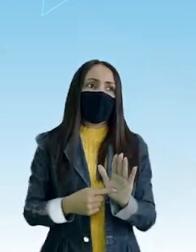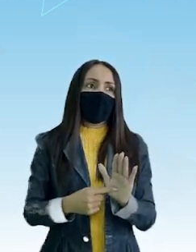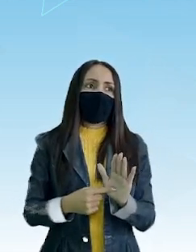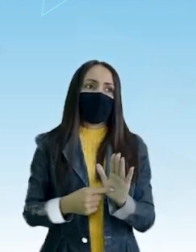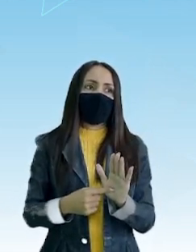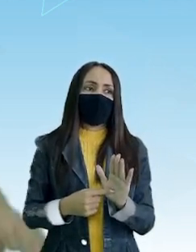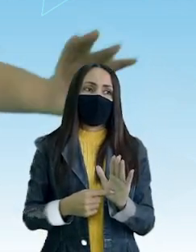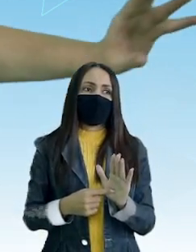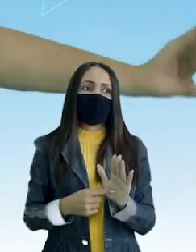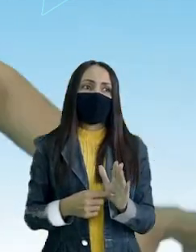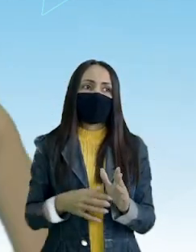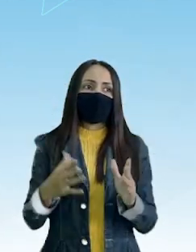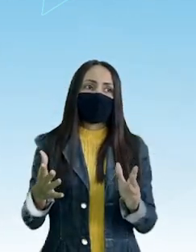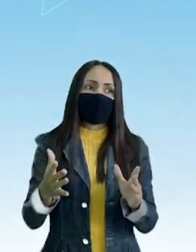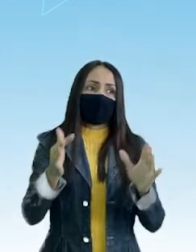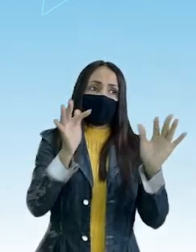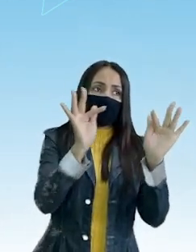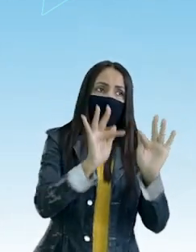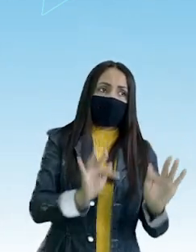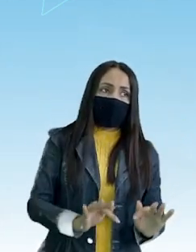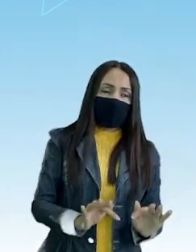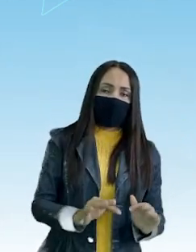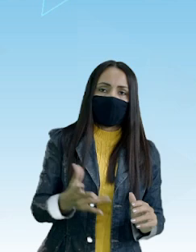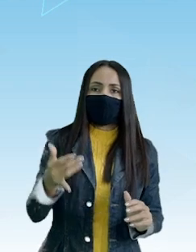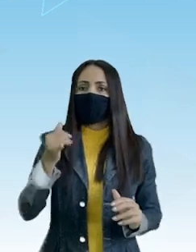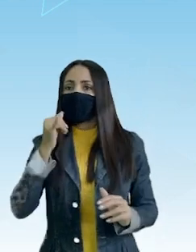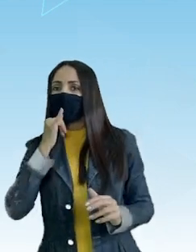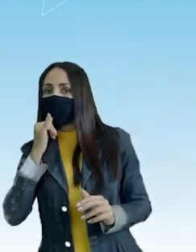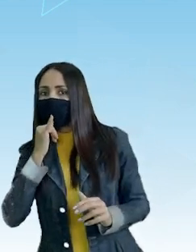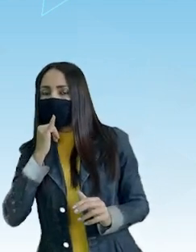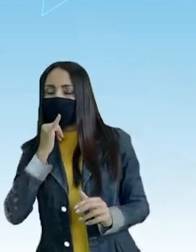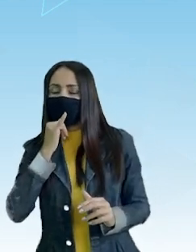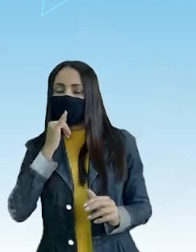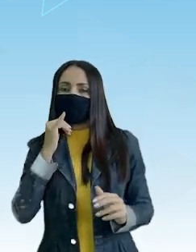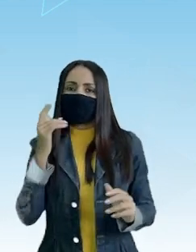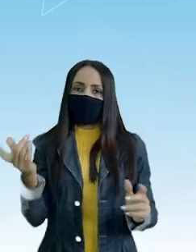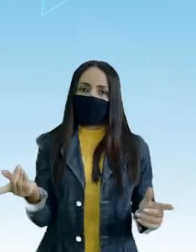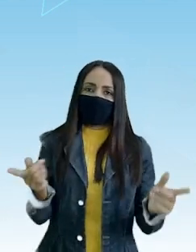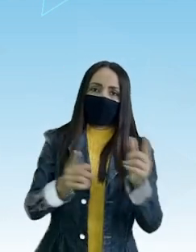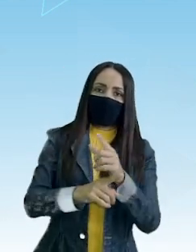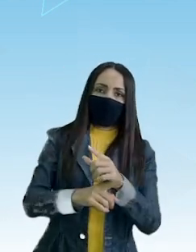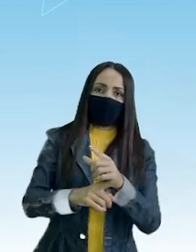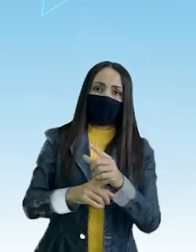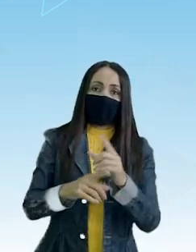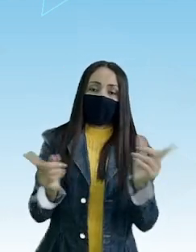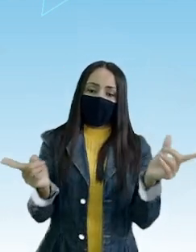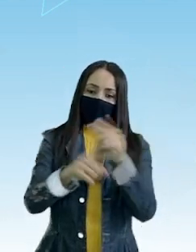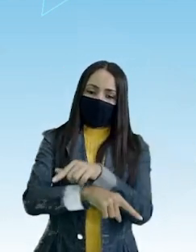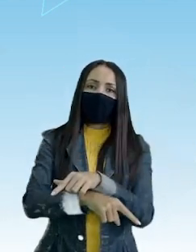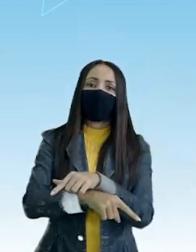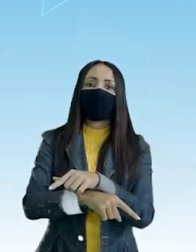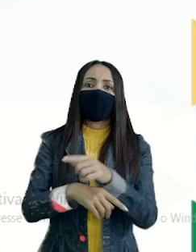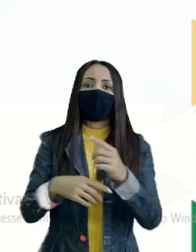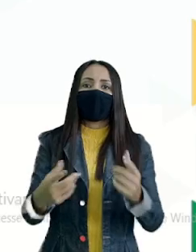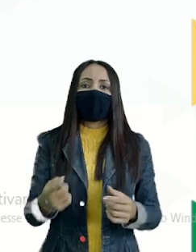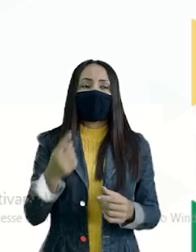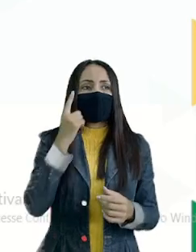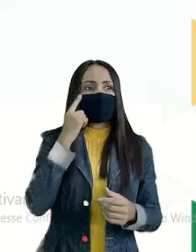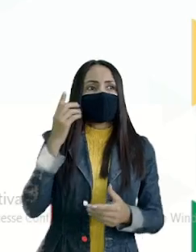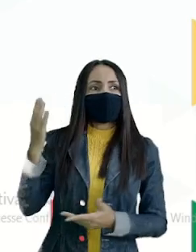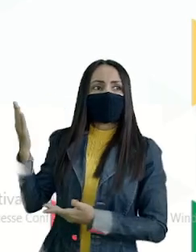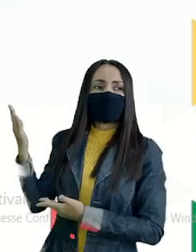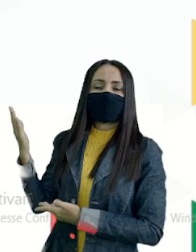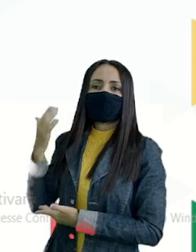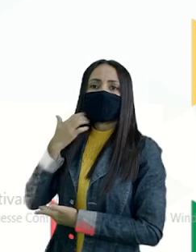antônimo Feliz Infeliz Gravem bem E vamos adiante Trago na tela A